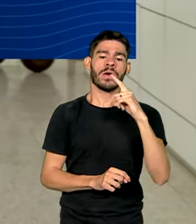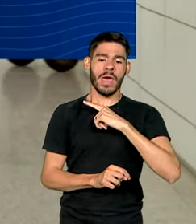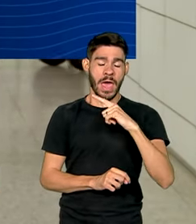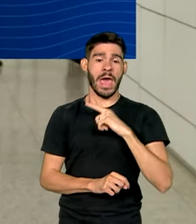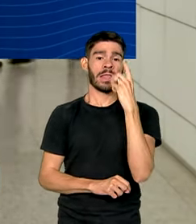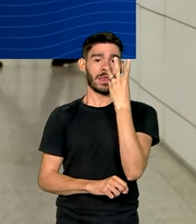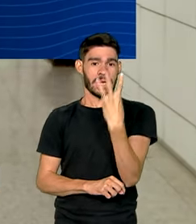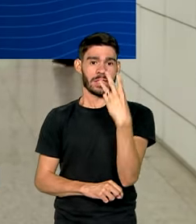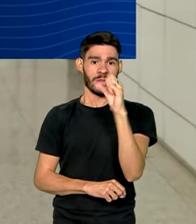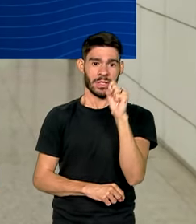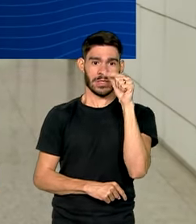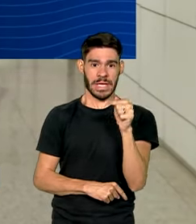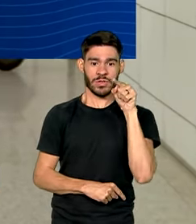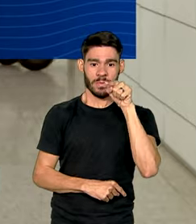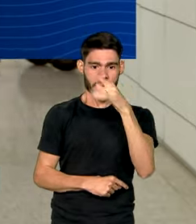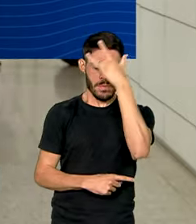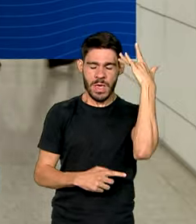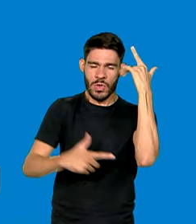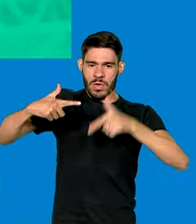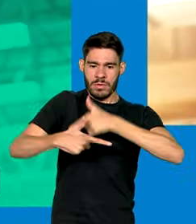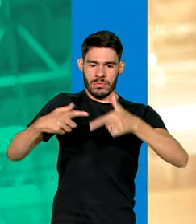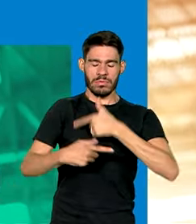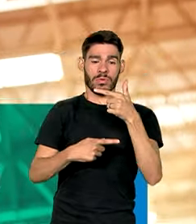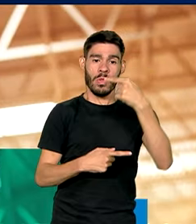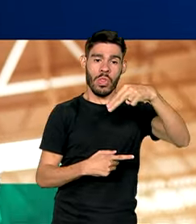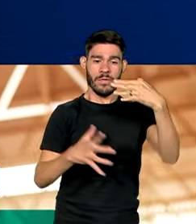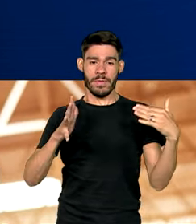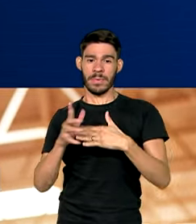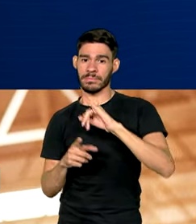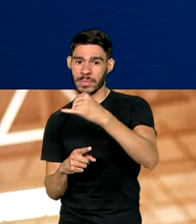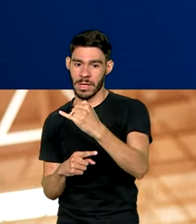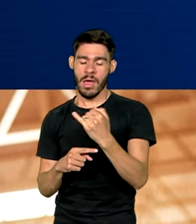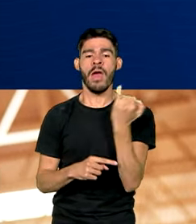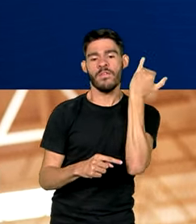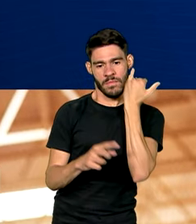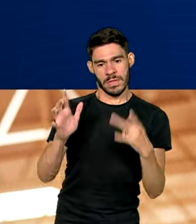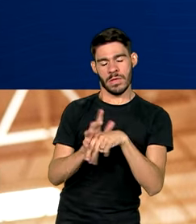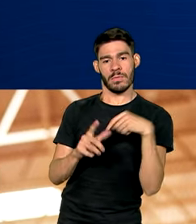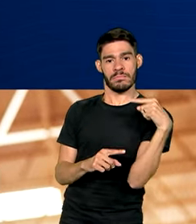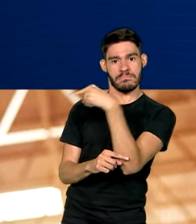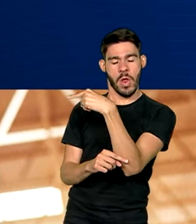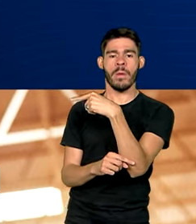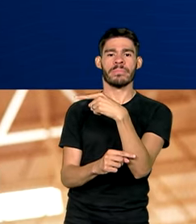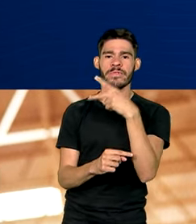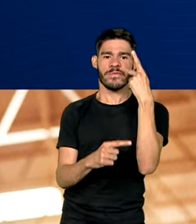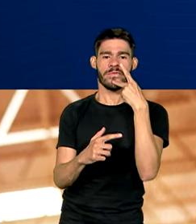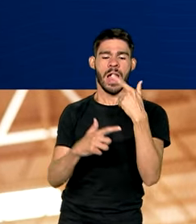mil empregados de novembro a janeiro. Os dados da PNAD mostram também que a taxa de